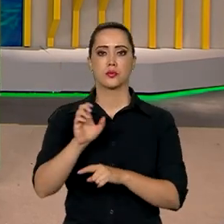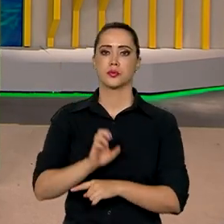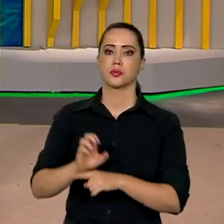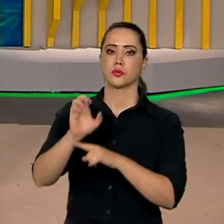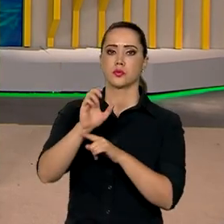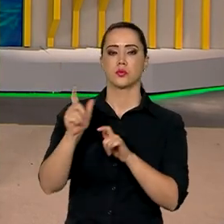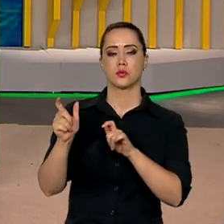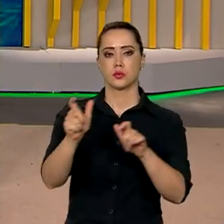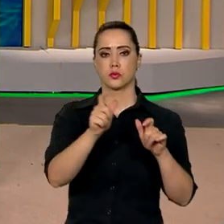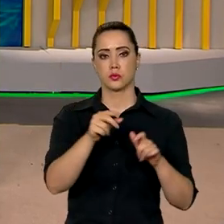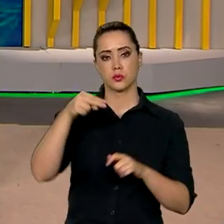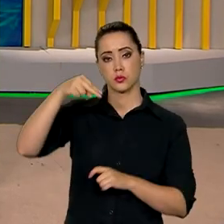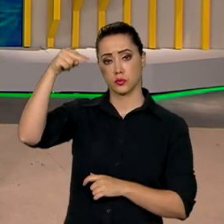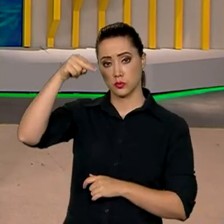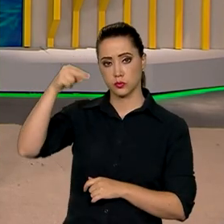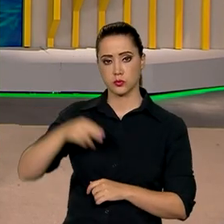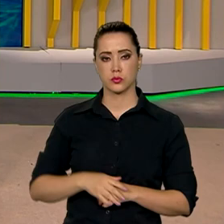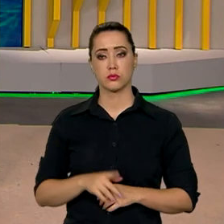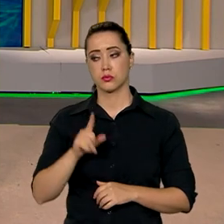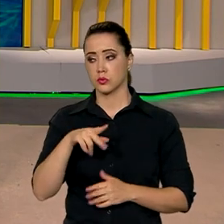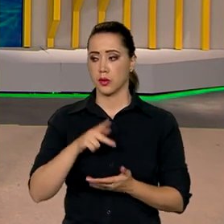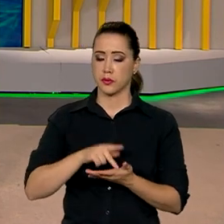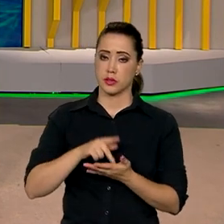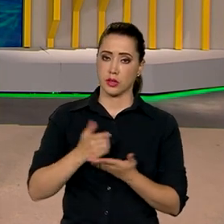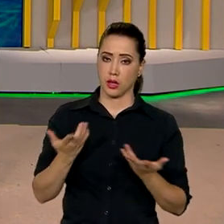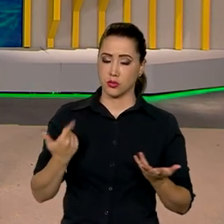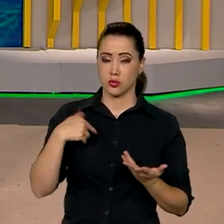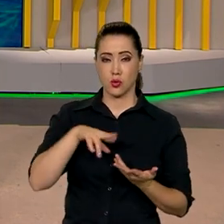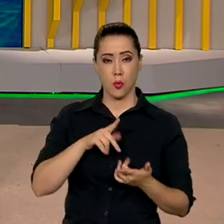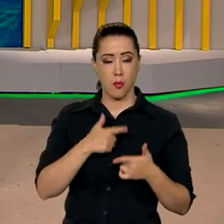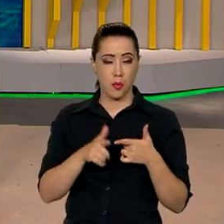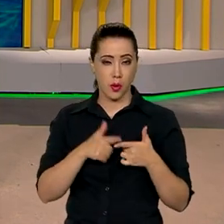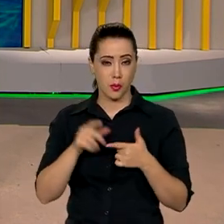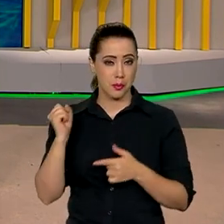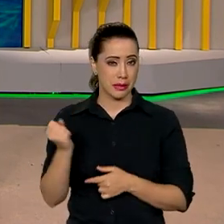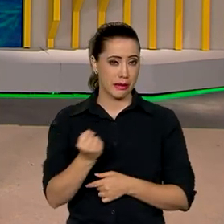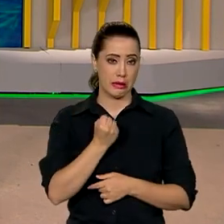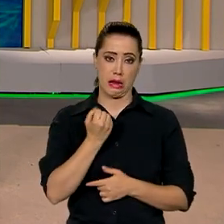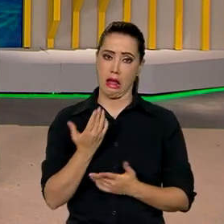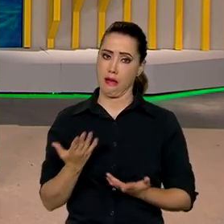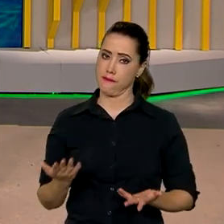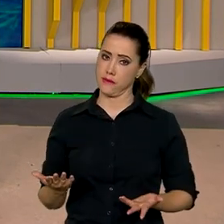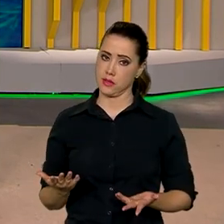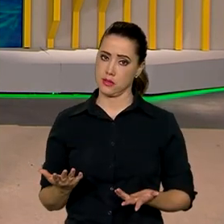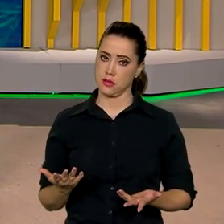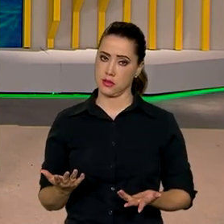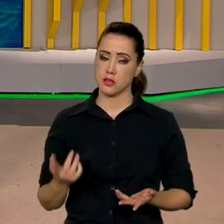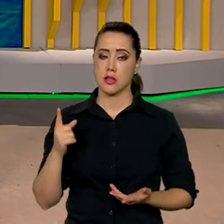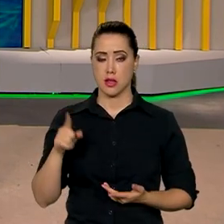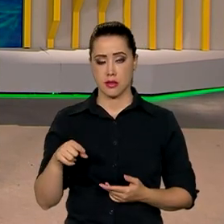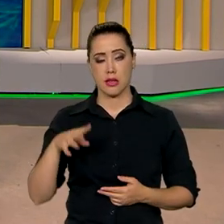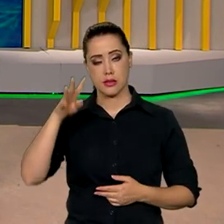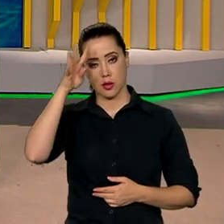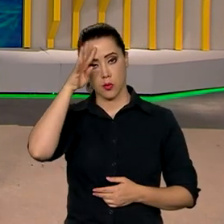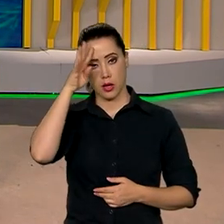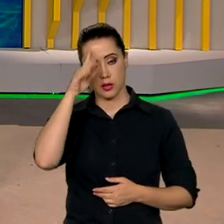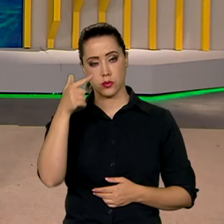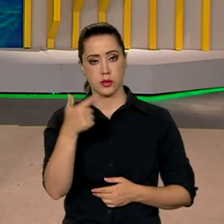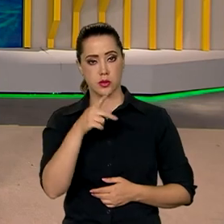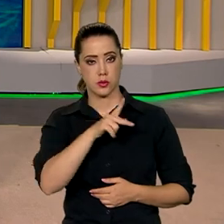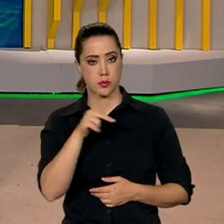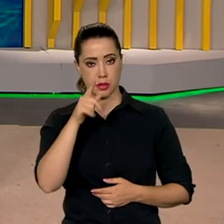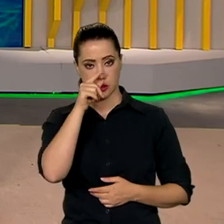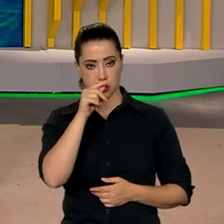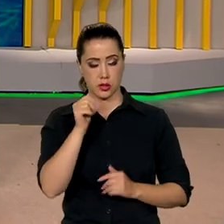outros estados da região norte. É verdade, Roberto, a situação é grave. Nessa quarta-feira, o vice-presidente Geraldo Alckmin,